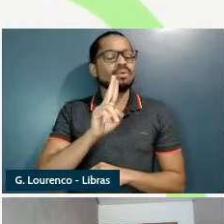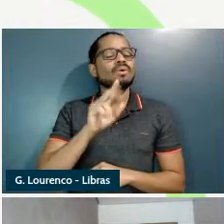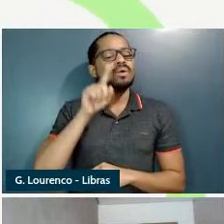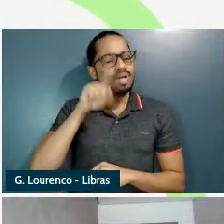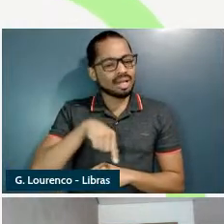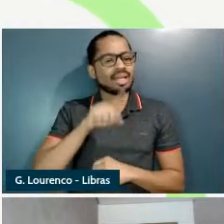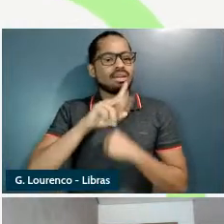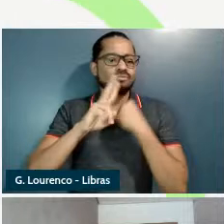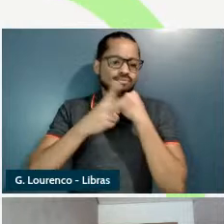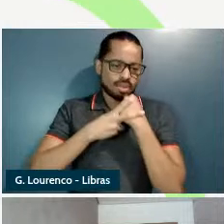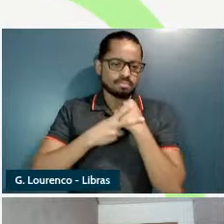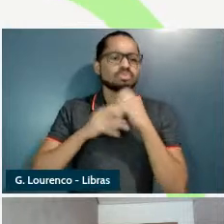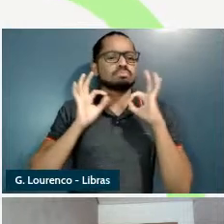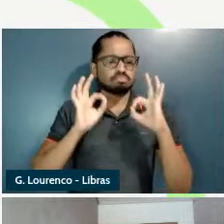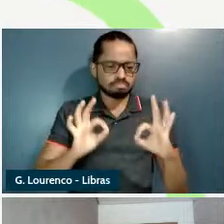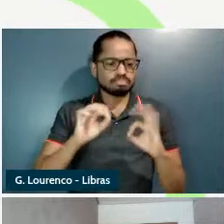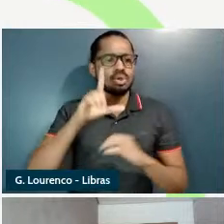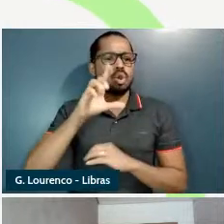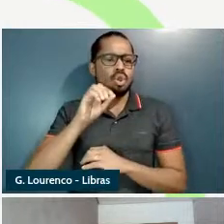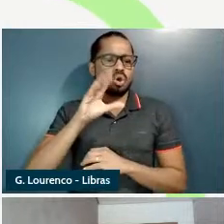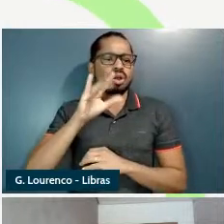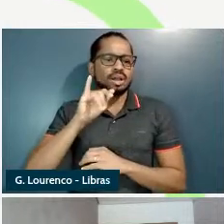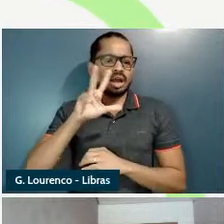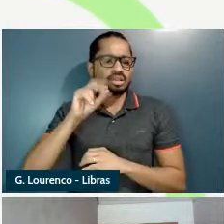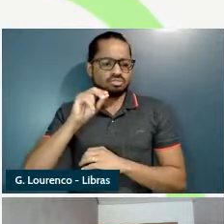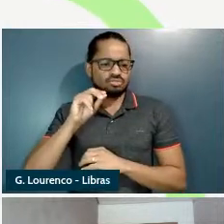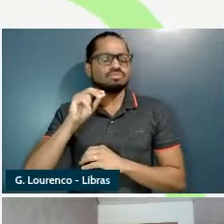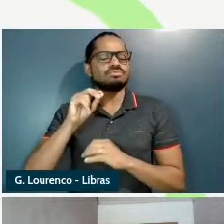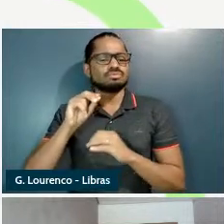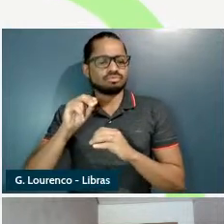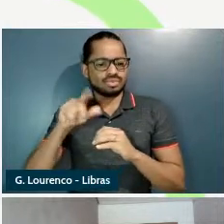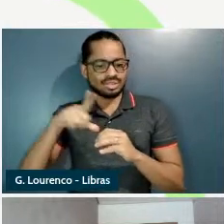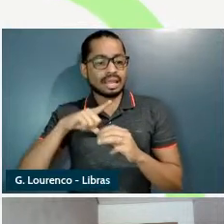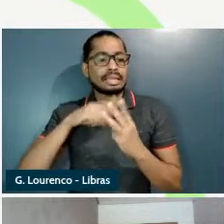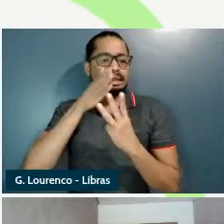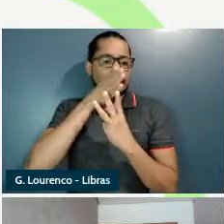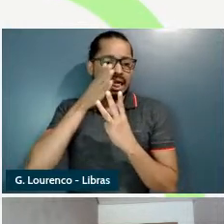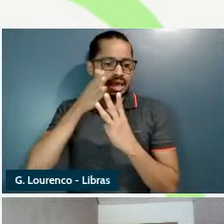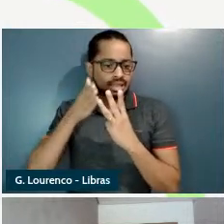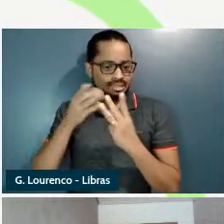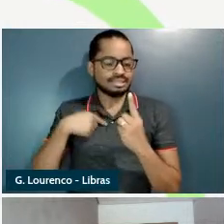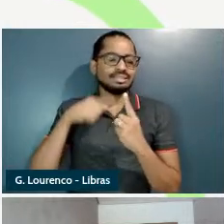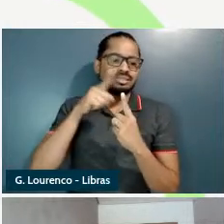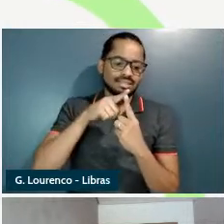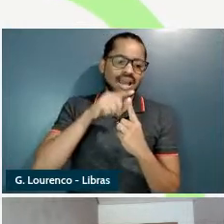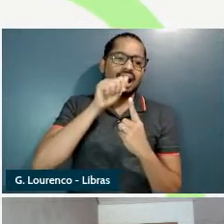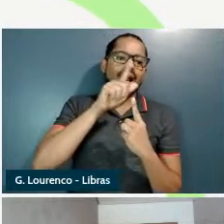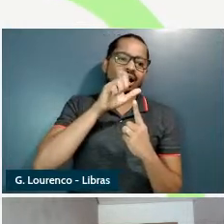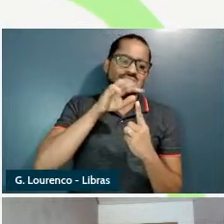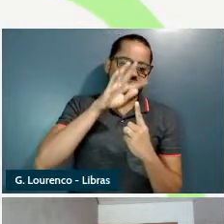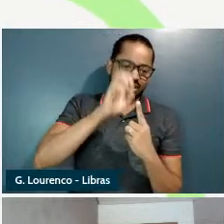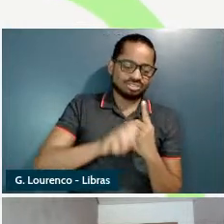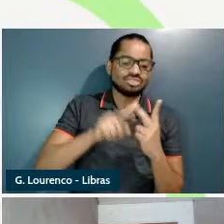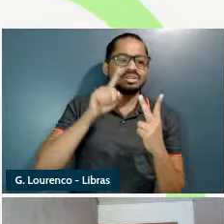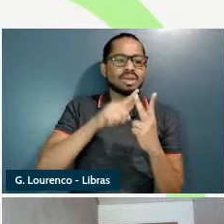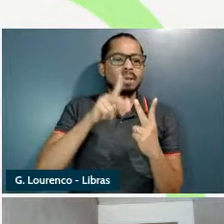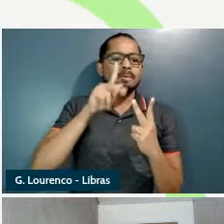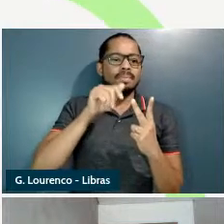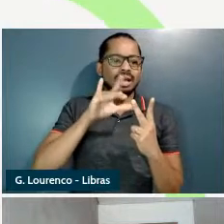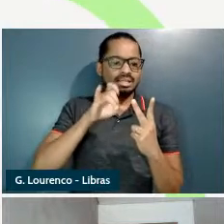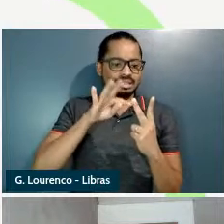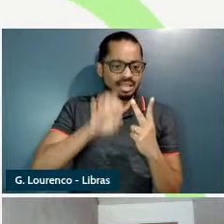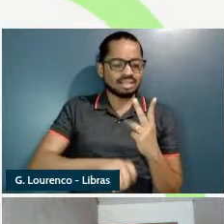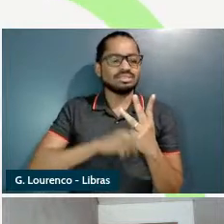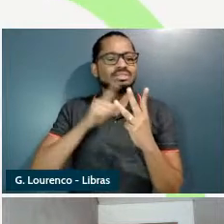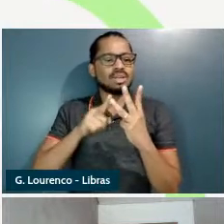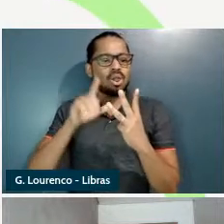um agente minha família o paciente um cachorro e o locativo que seria na garagem lá de